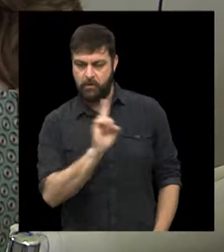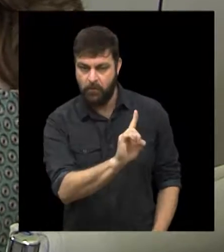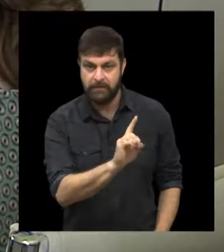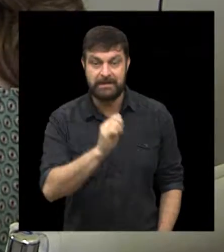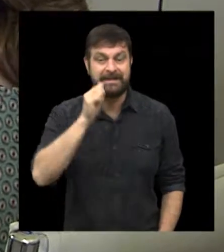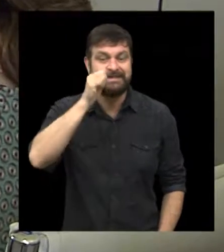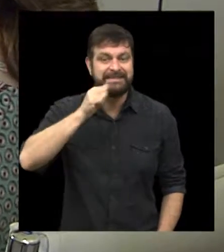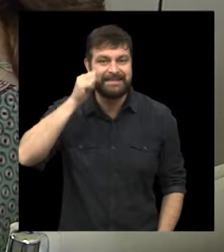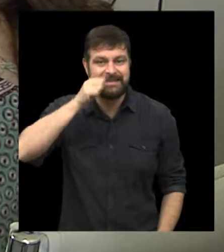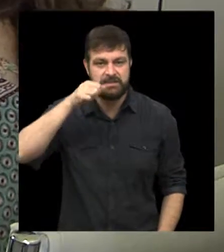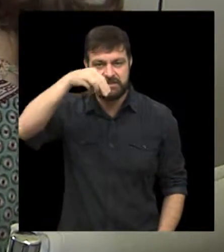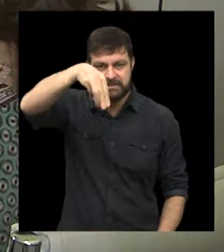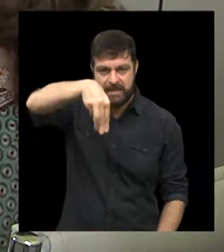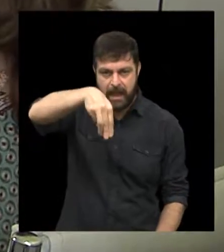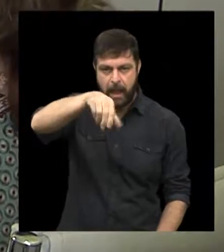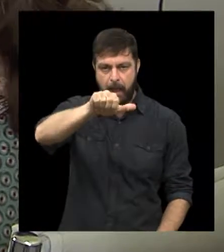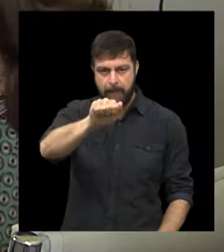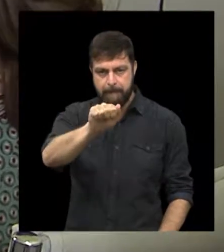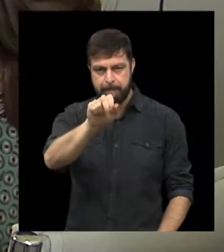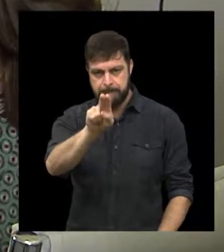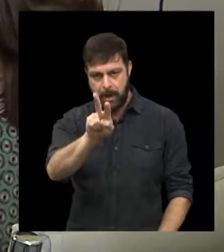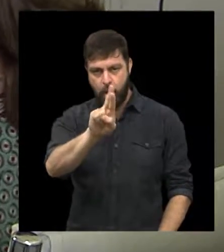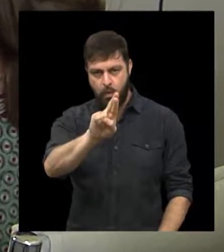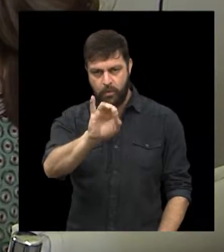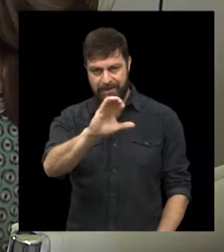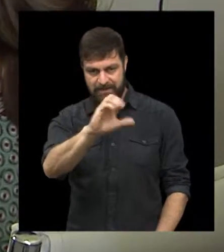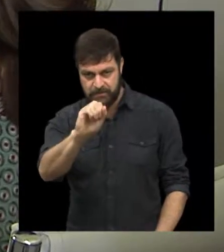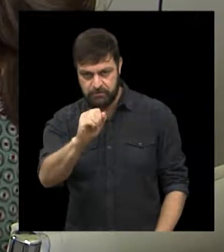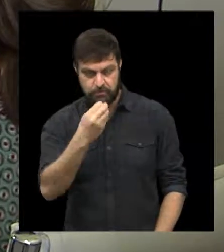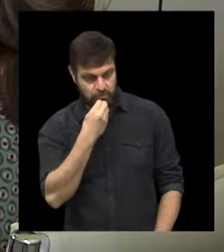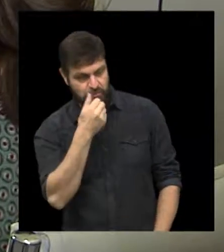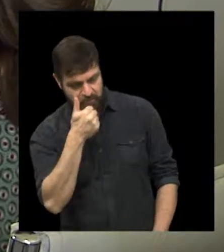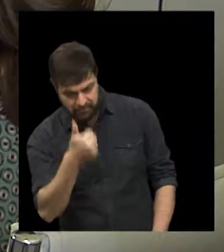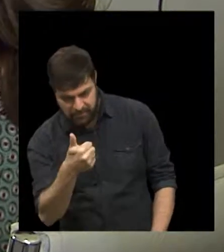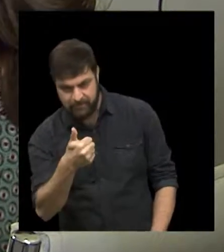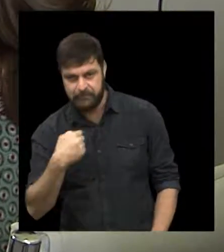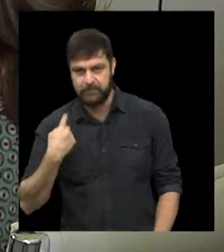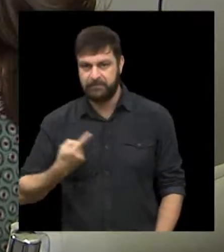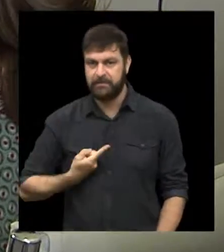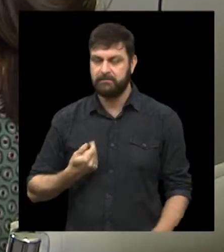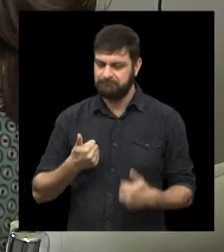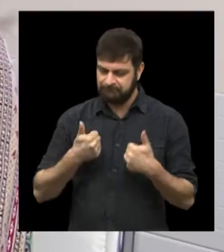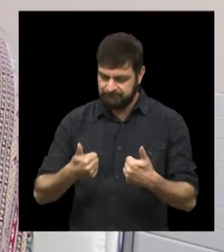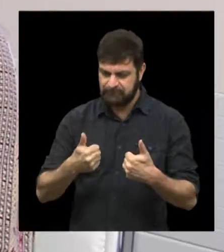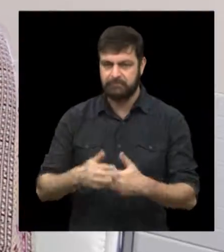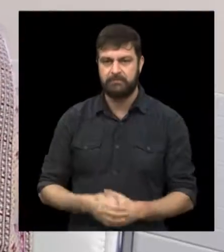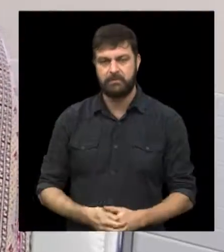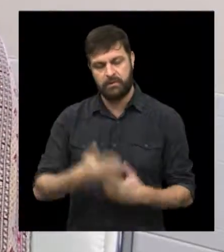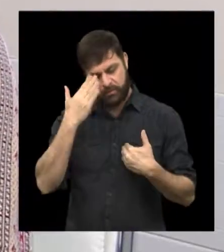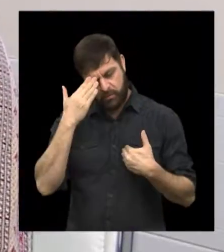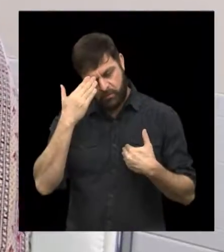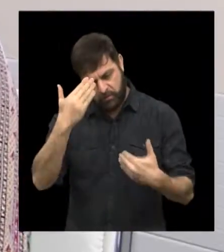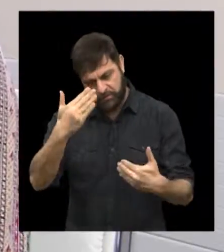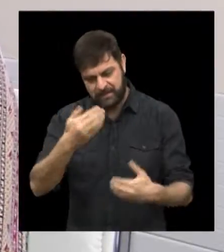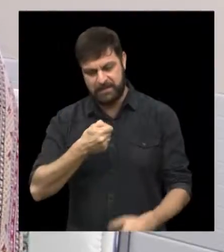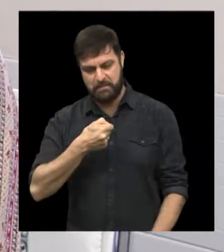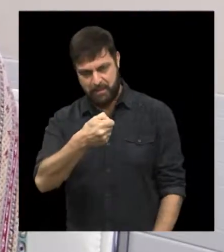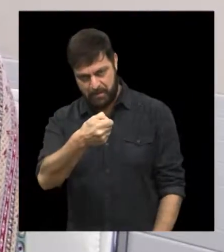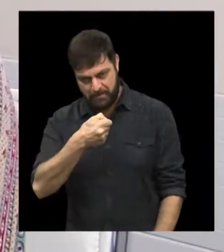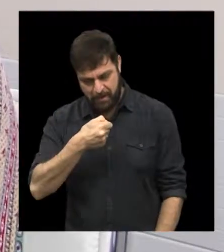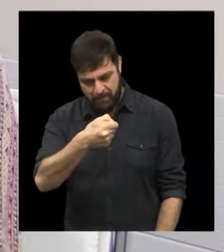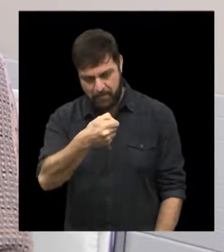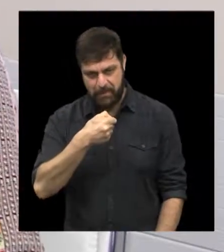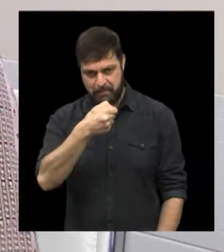o cirurgião dentista Maurício Duarte da Conceição. Olá, doutor, tudo bem? Bom dia, Ana, tudo bem e você? Muito obrigado, em primeiro lugar, muito